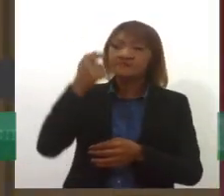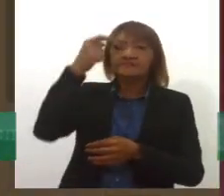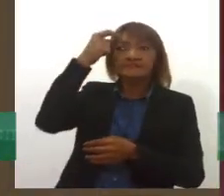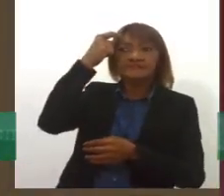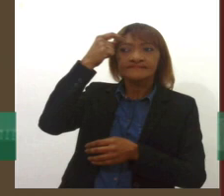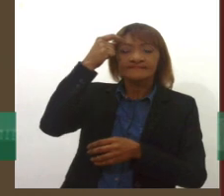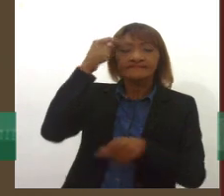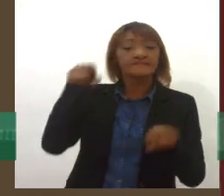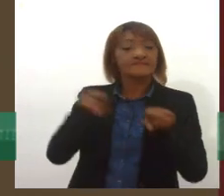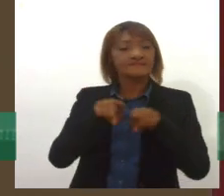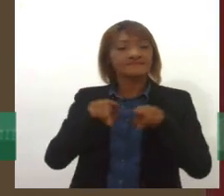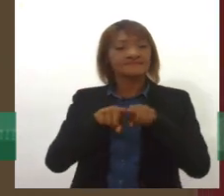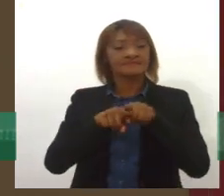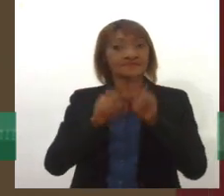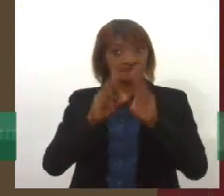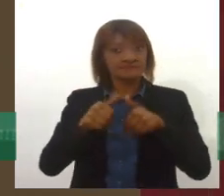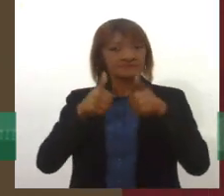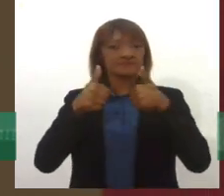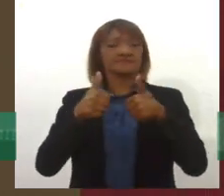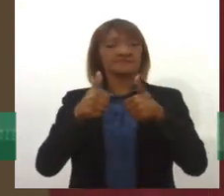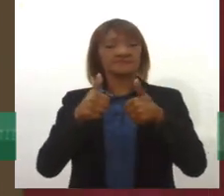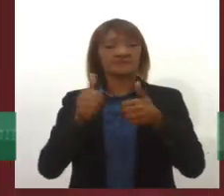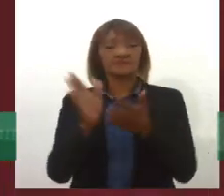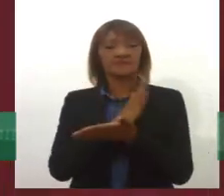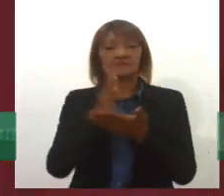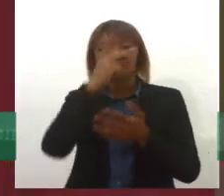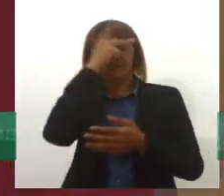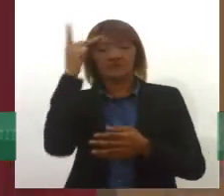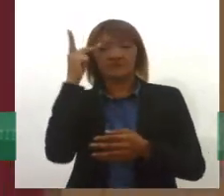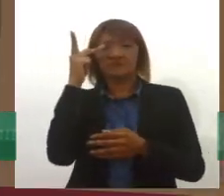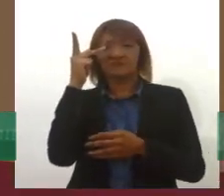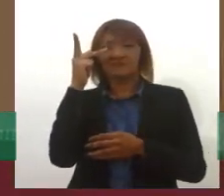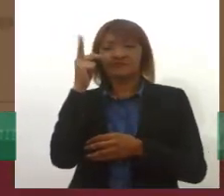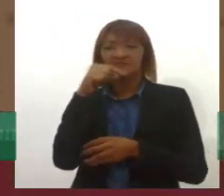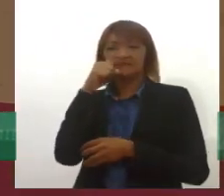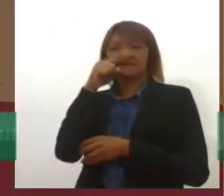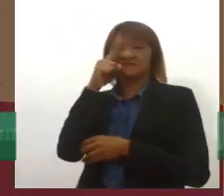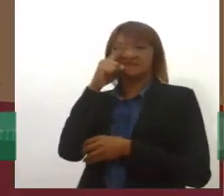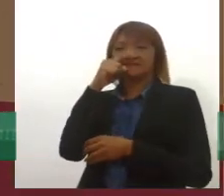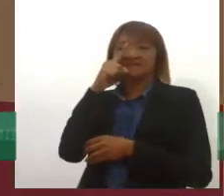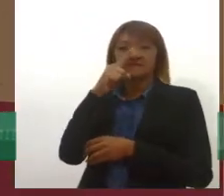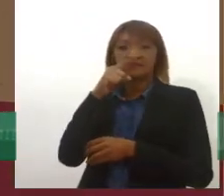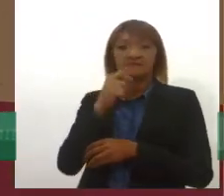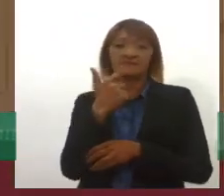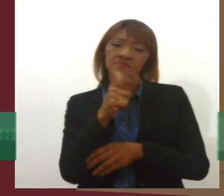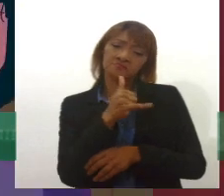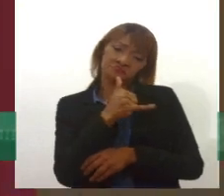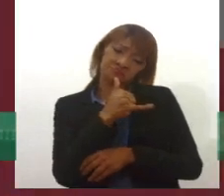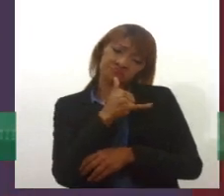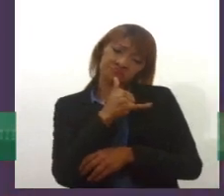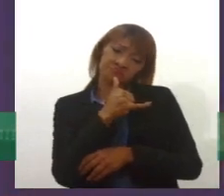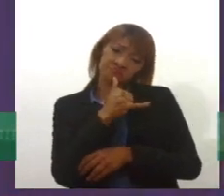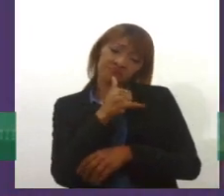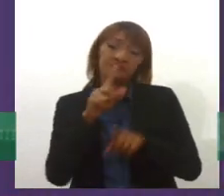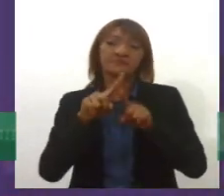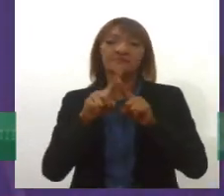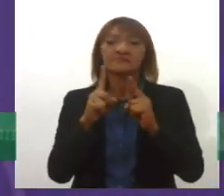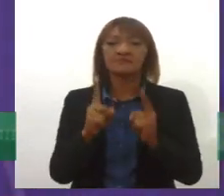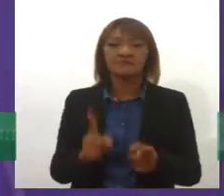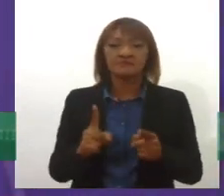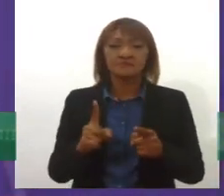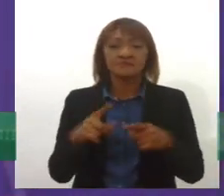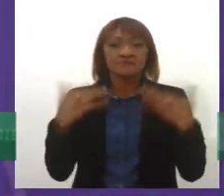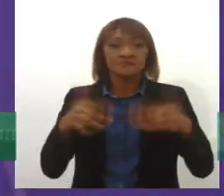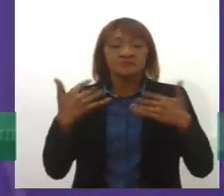também está saudável. Tem gente que pensa que é frescura, outros que é só tristeza. Mas os transtornos